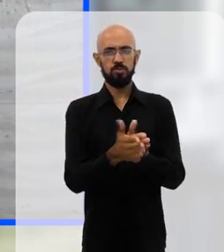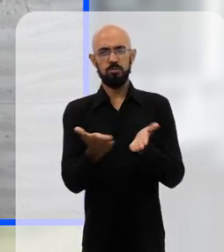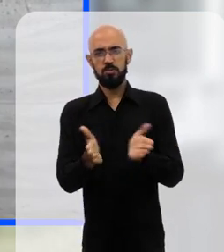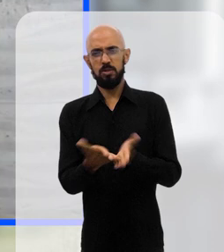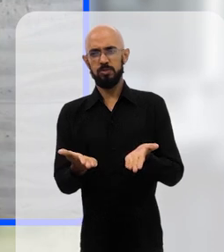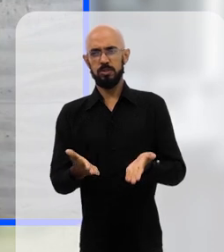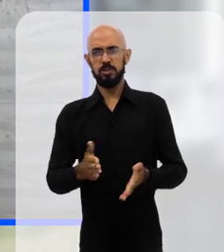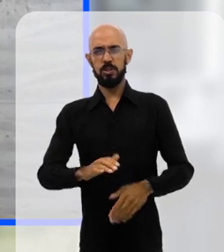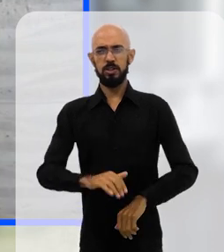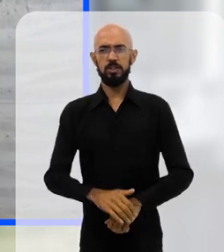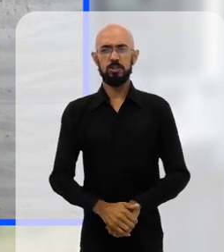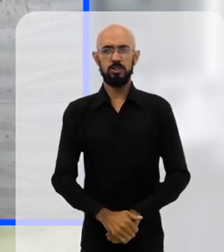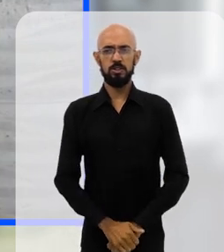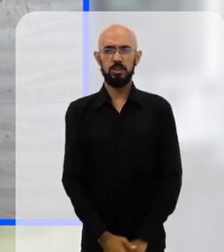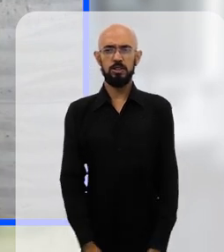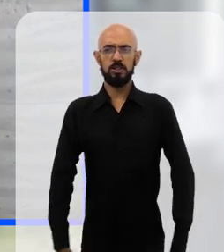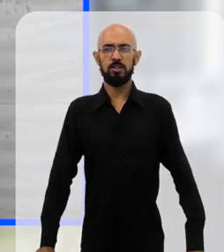assim.